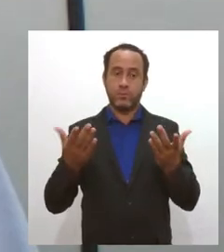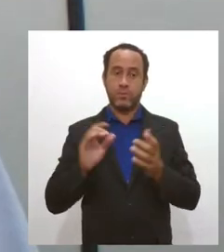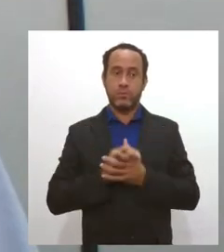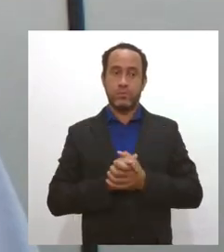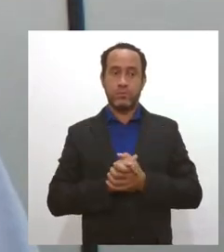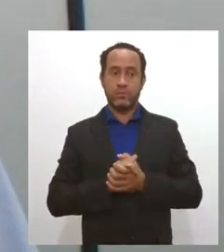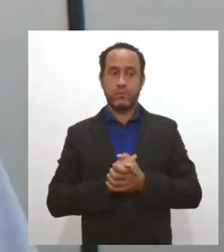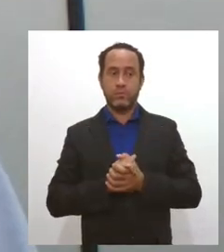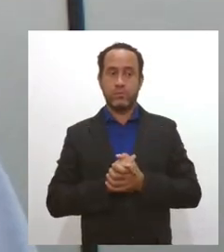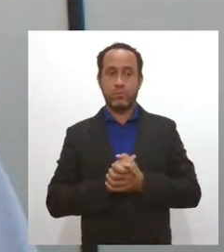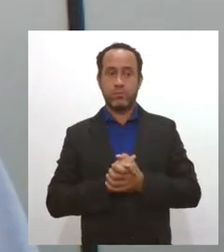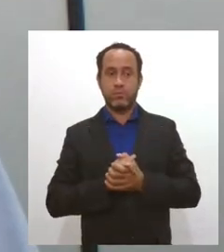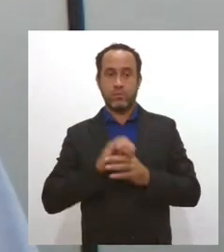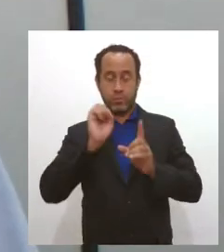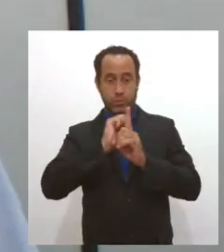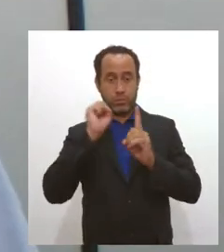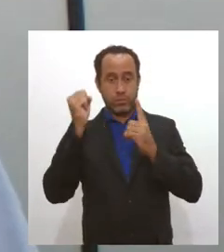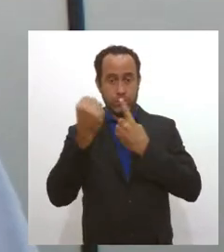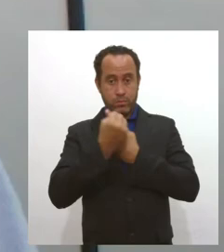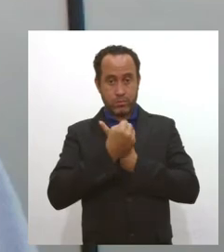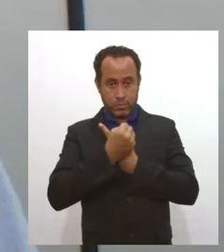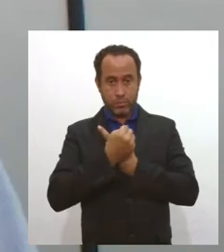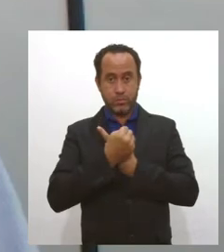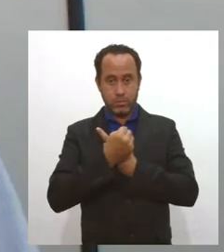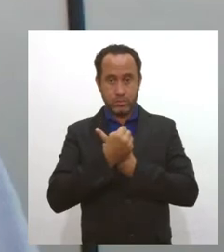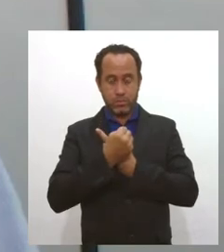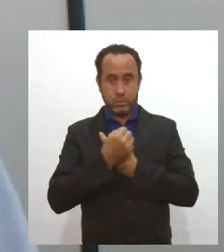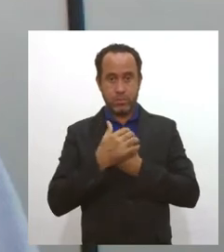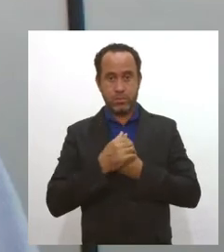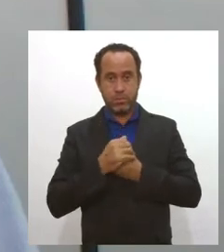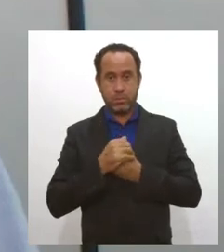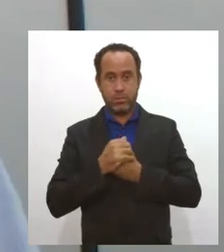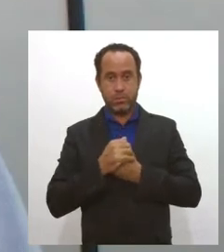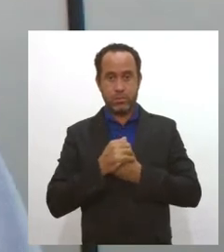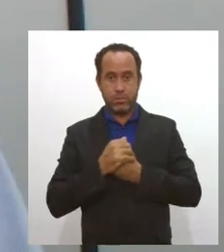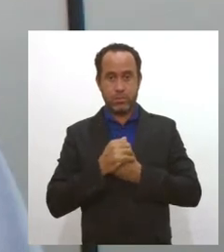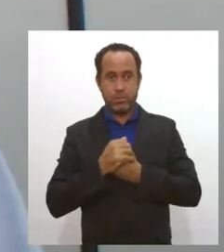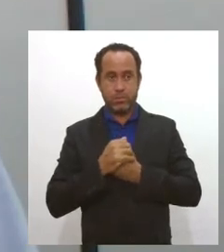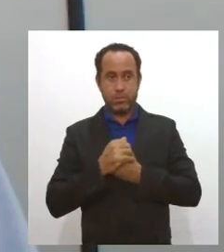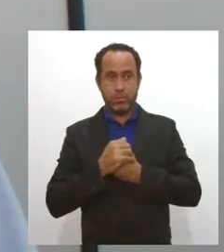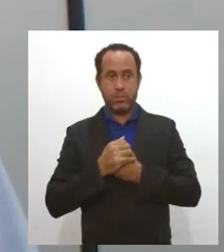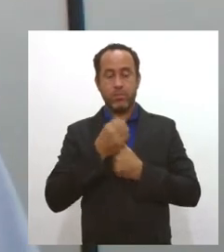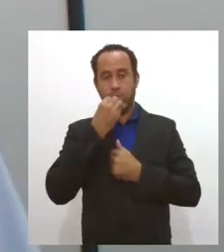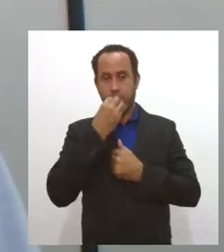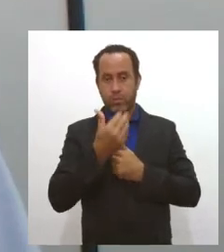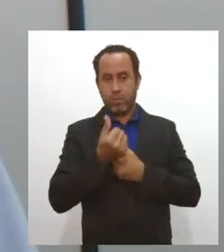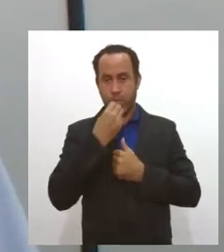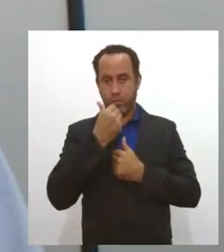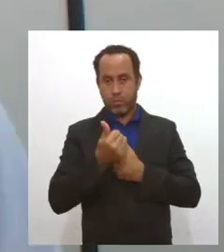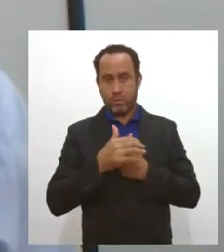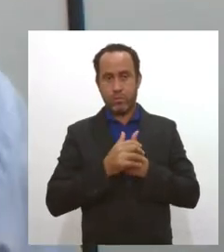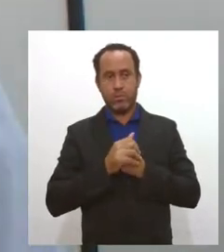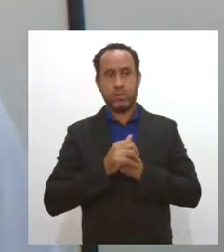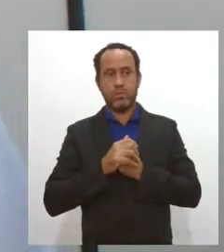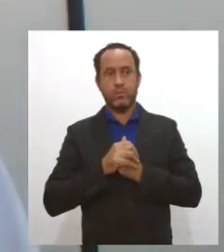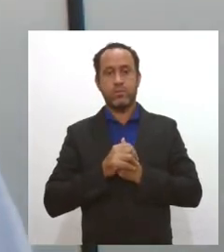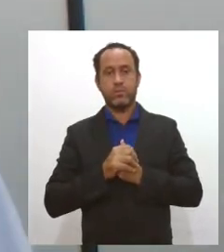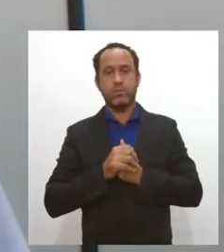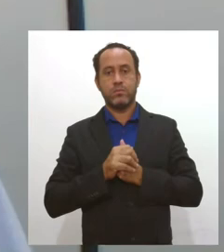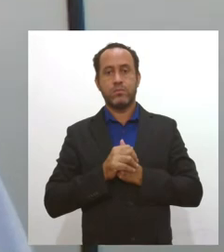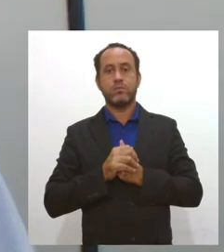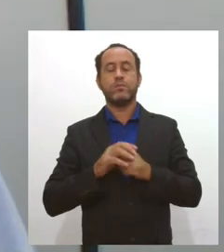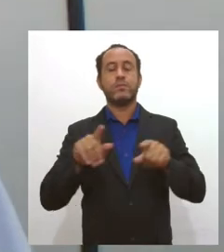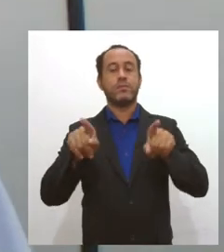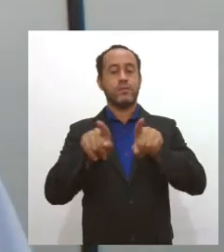vista social, ele é de uma importância enorme e bem como